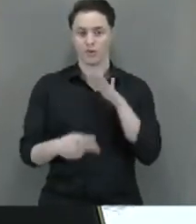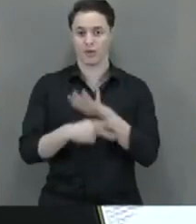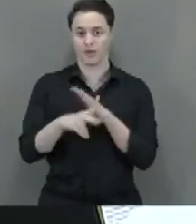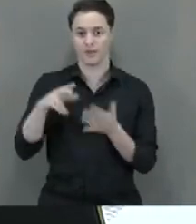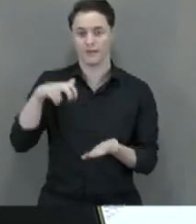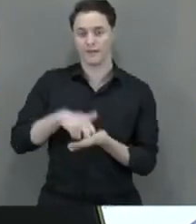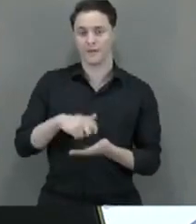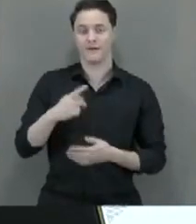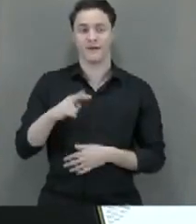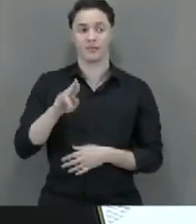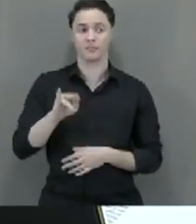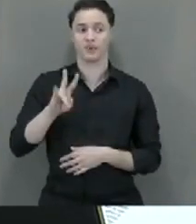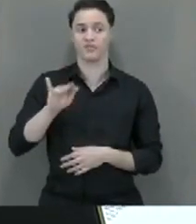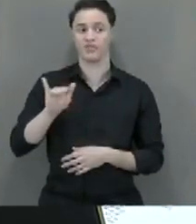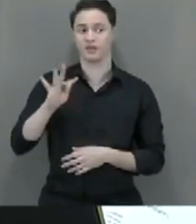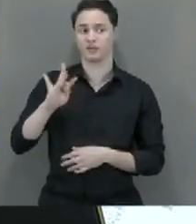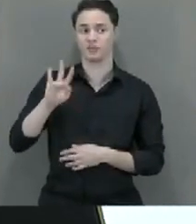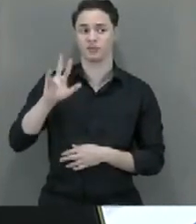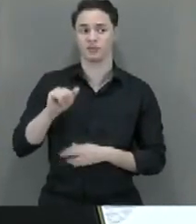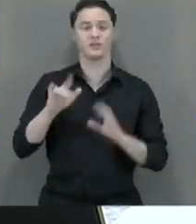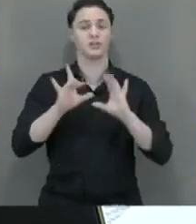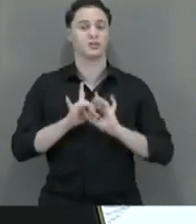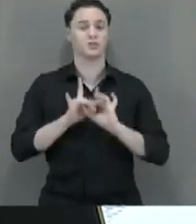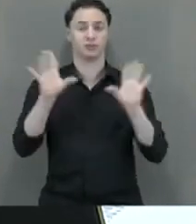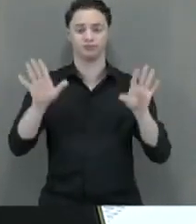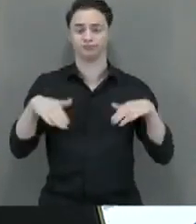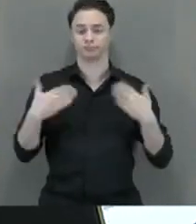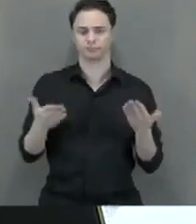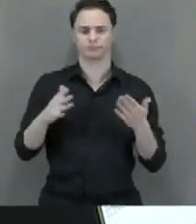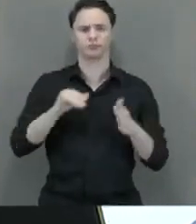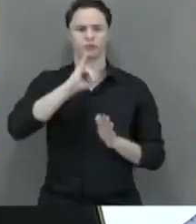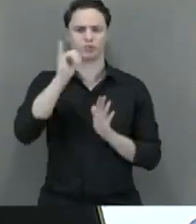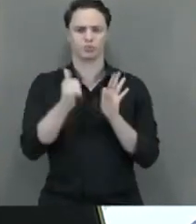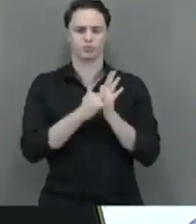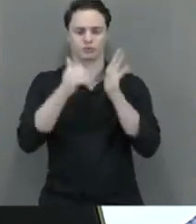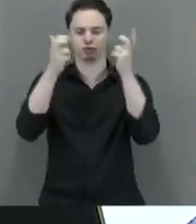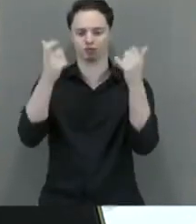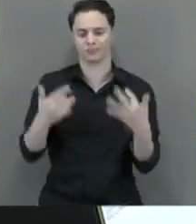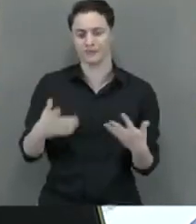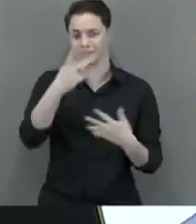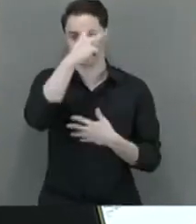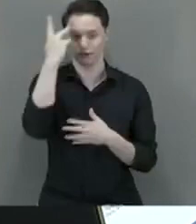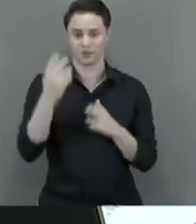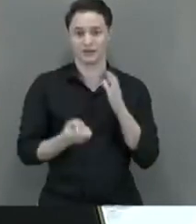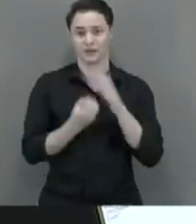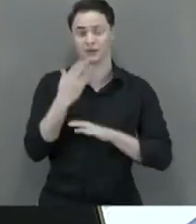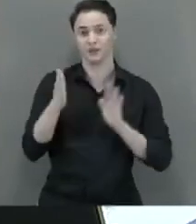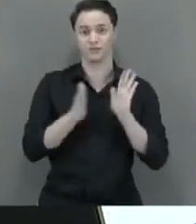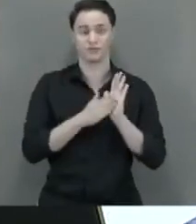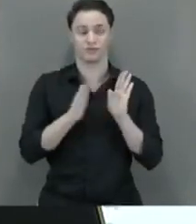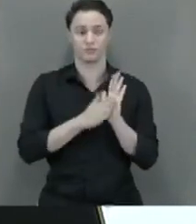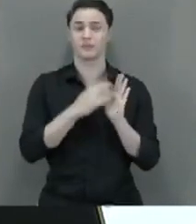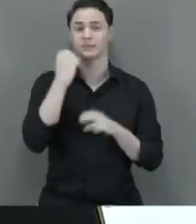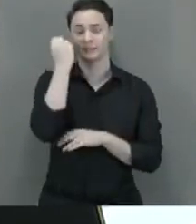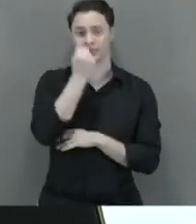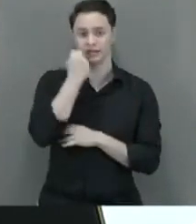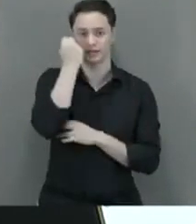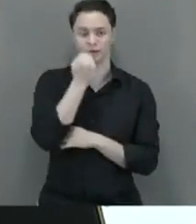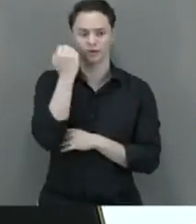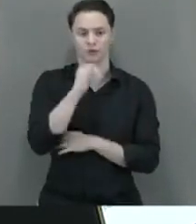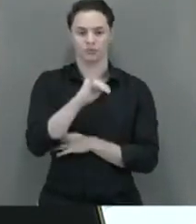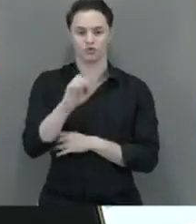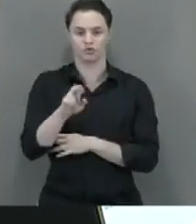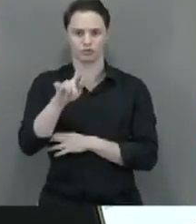privativa de liberdade. Na justificação, o autor da proposta, senador Jorge